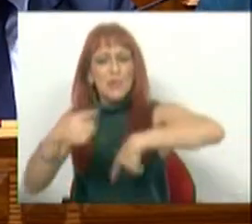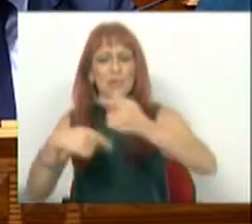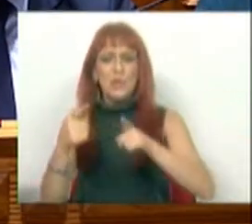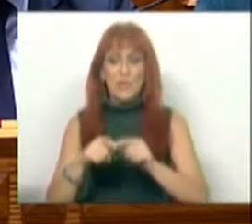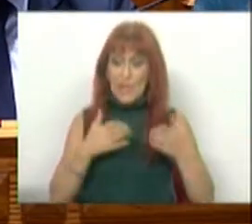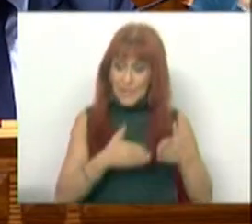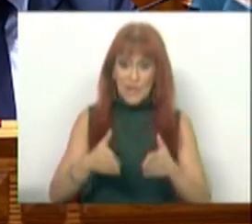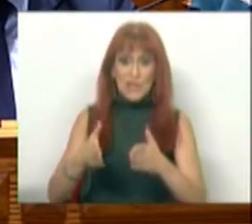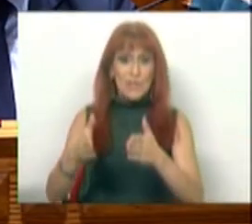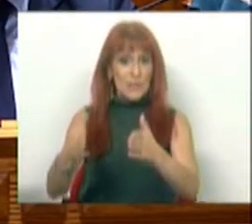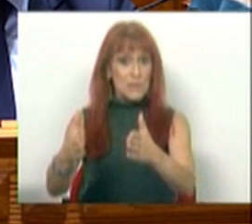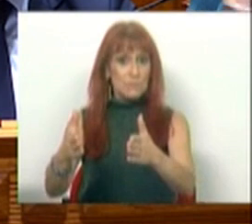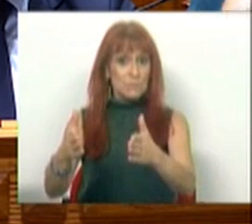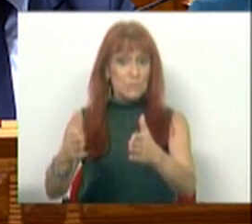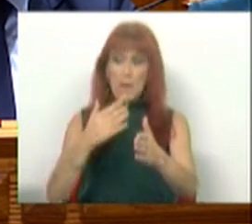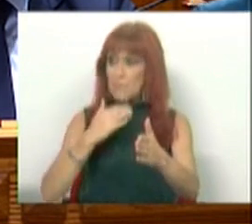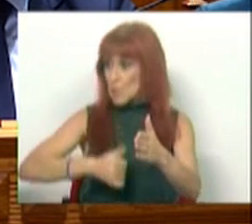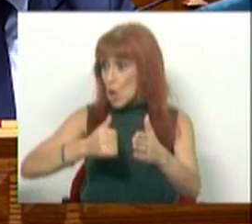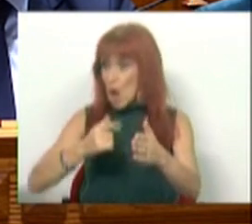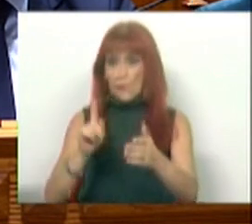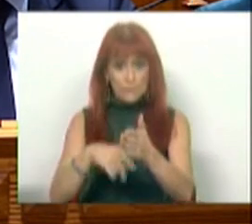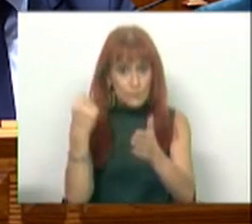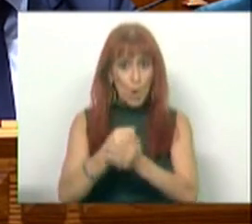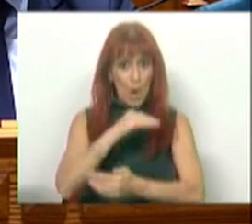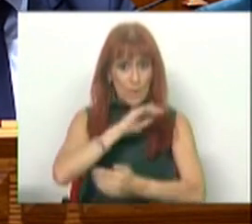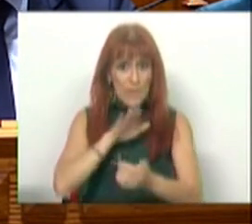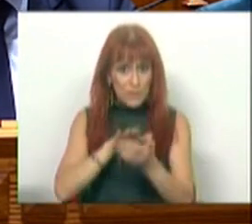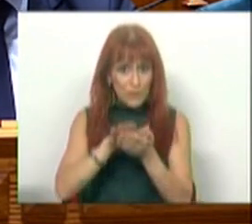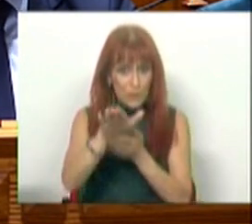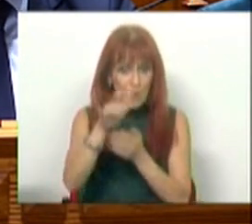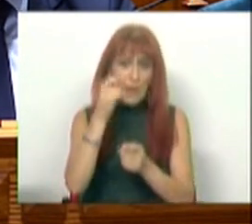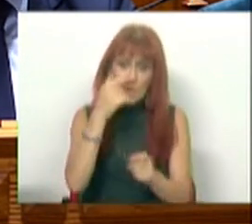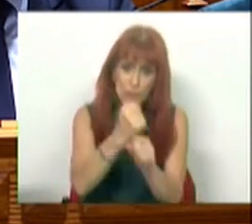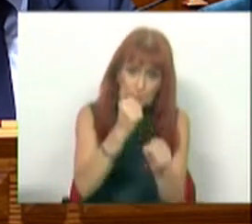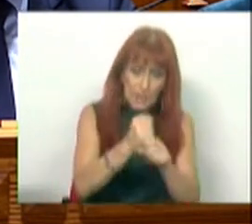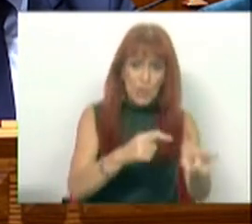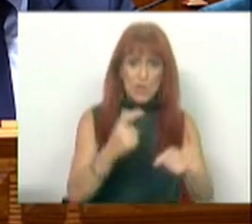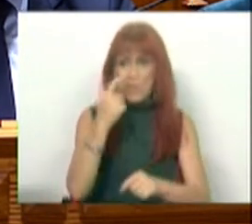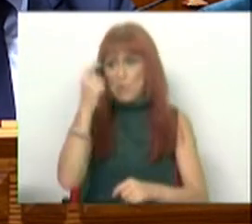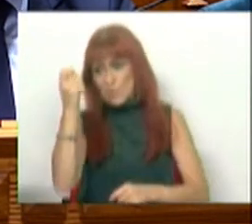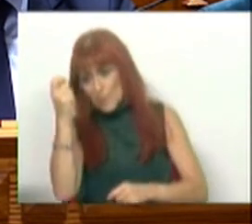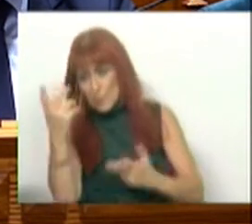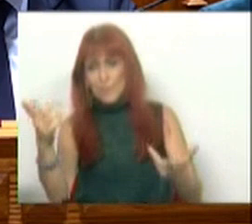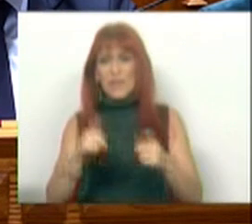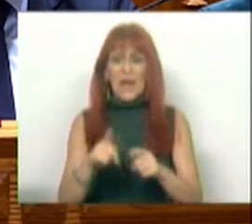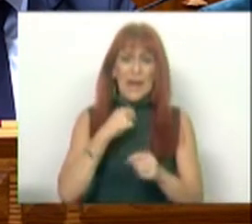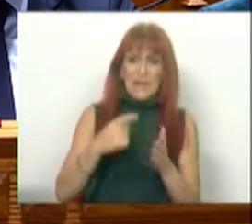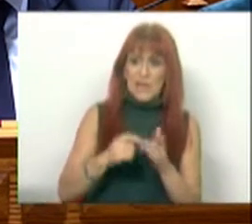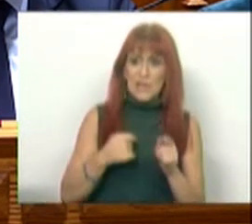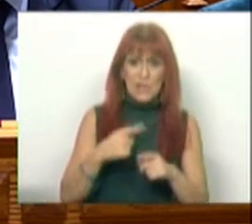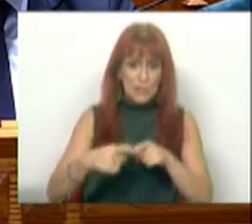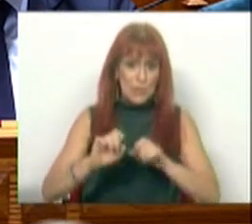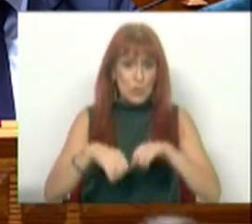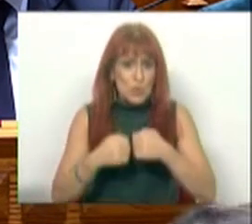sido uma trajetória de melhoria efetiva do rendimento, de quem trabalha, de quem é pensionista, de quem beneficia das